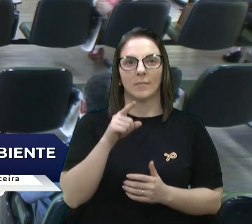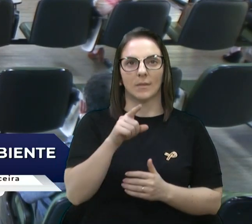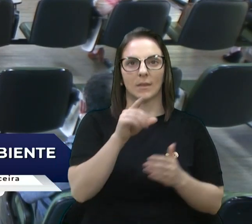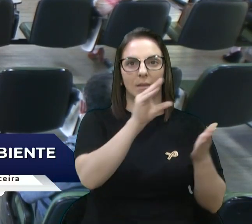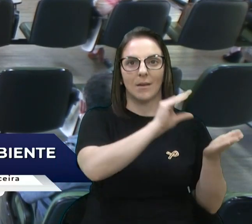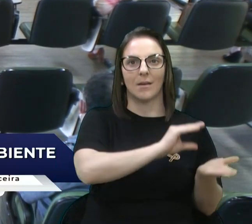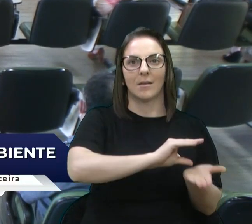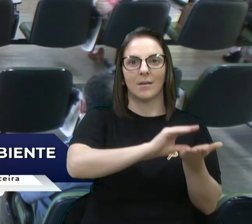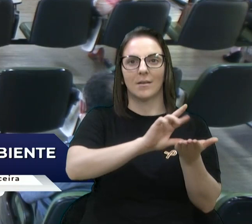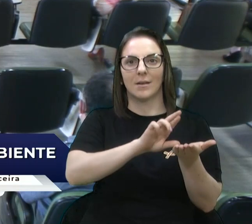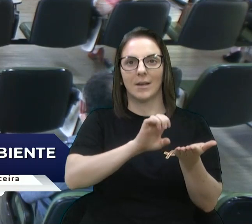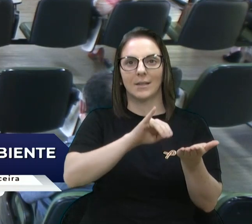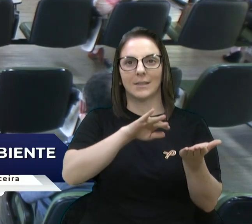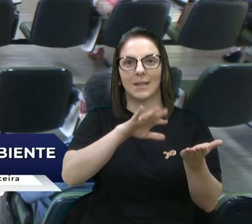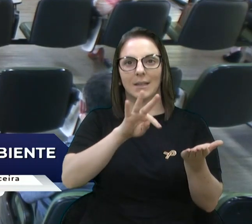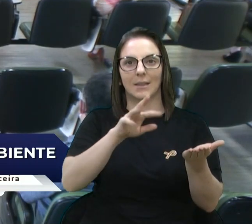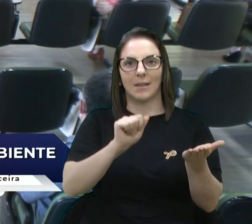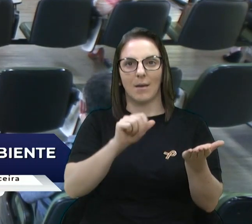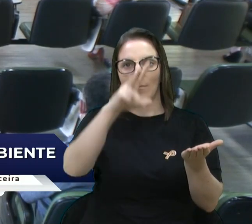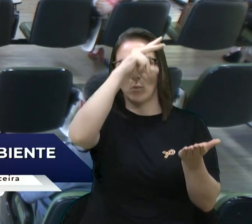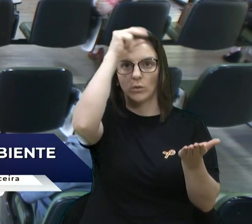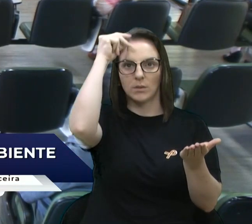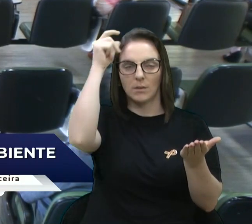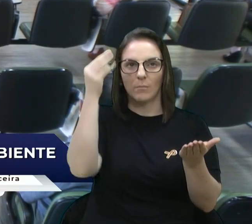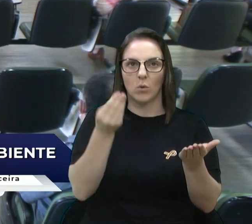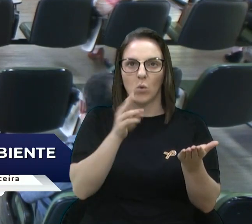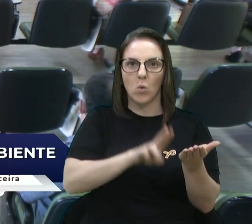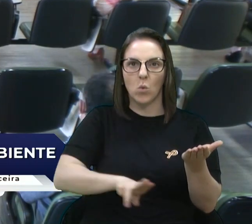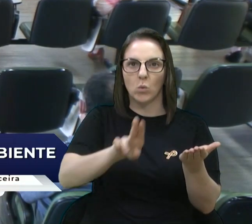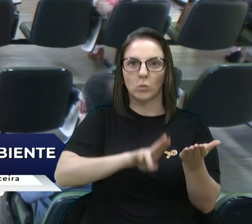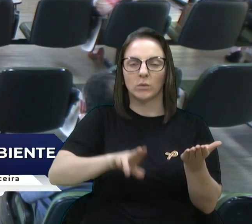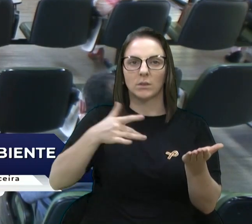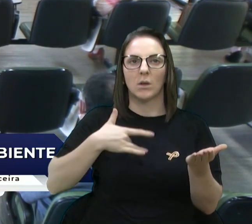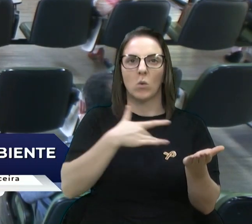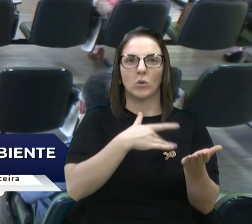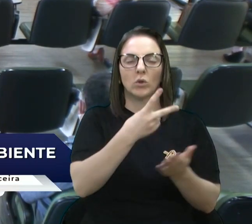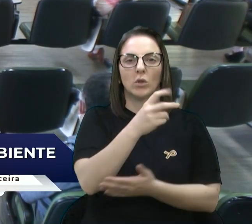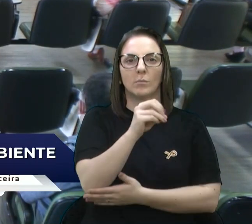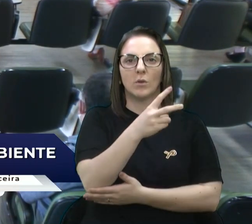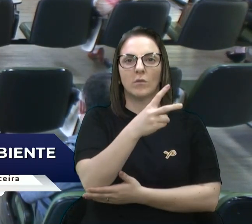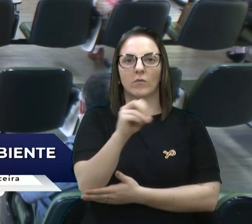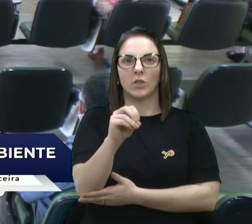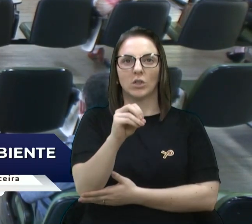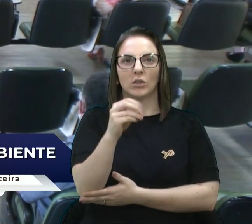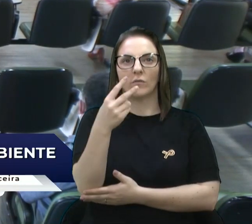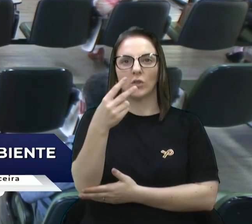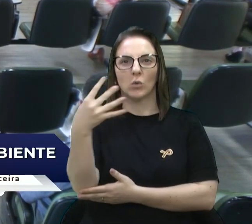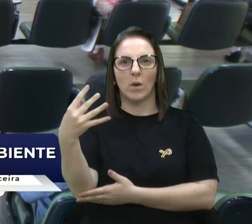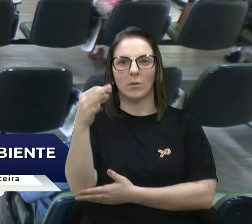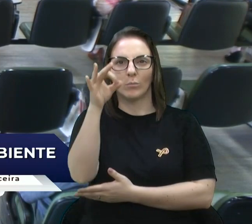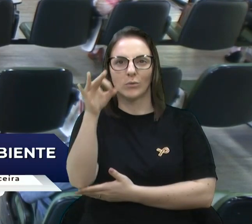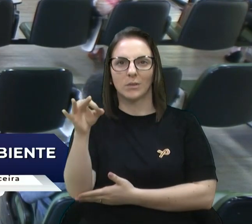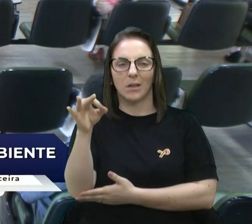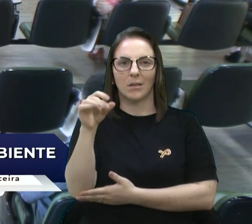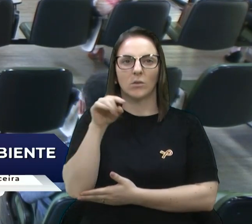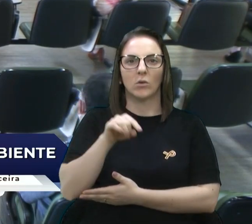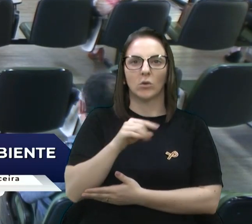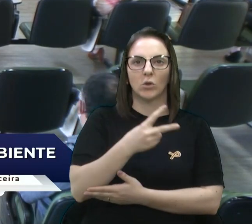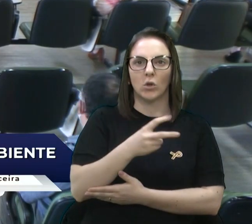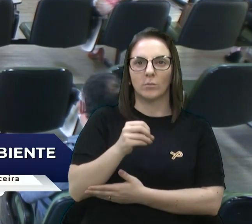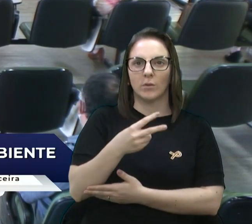municipal aplicada em saúde, 2020 foram 24% e 2021, 23,59%.